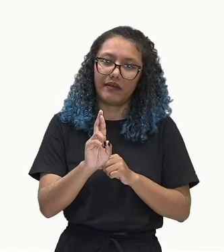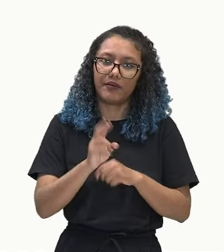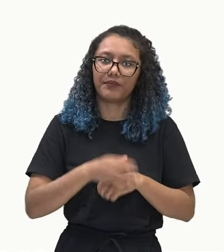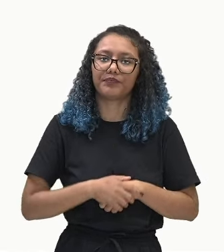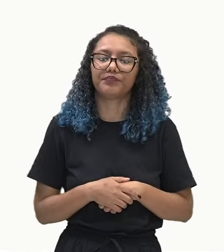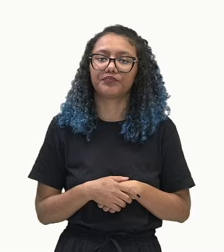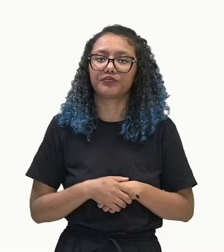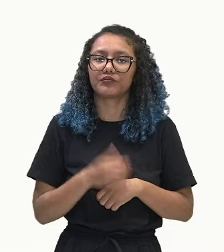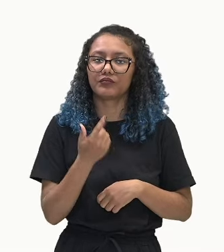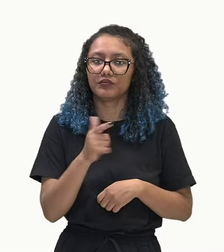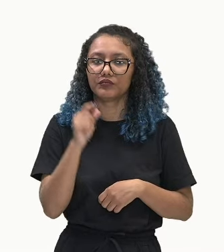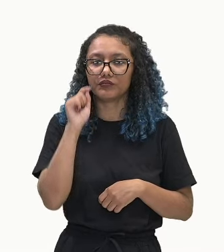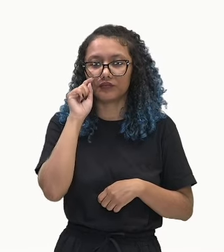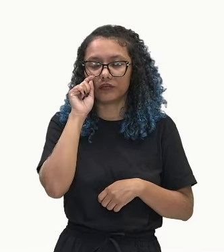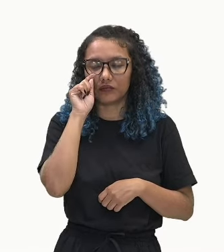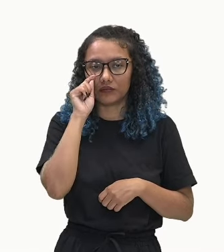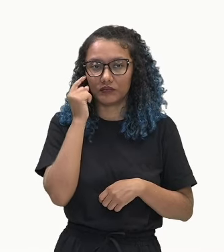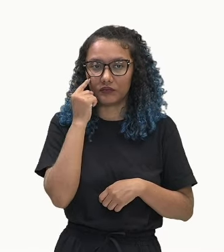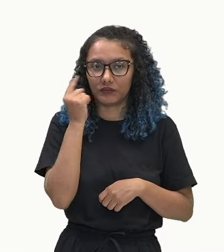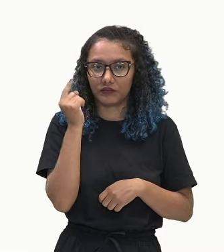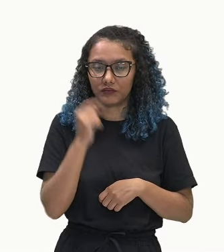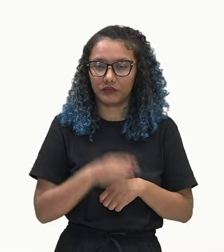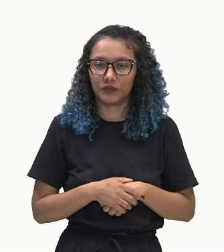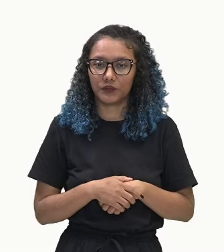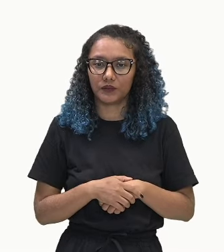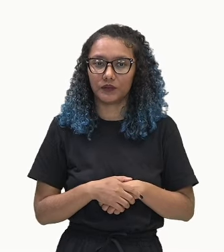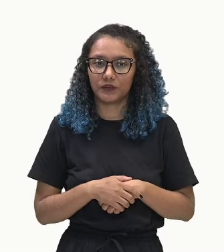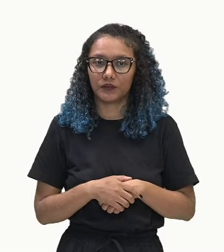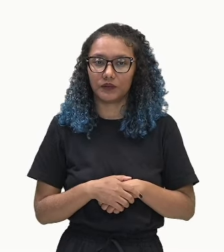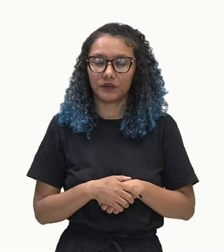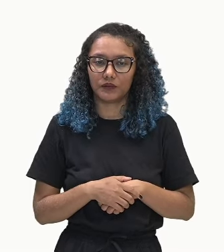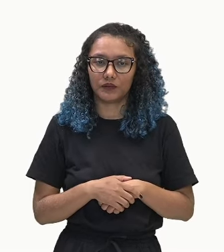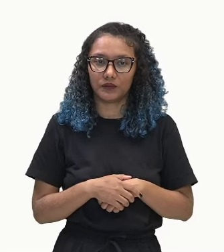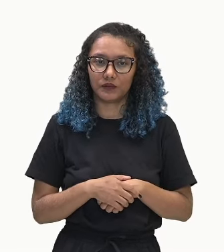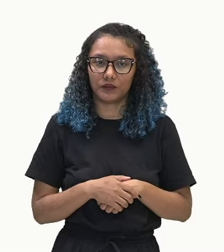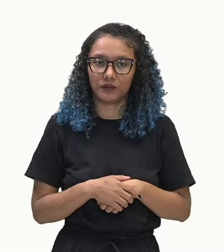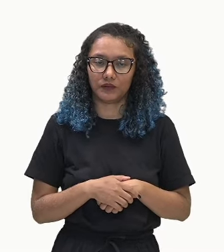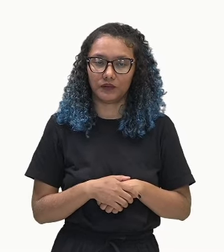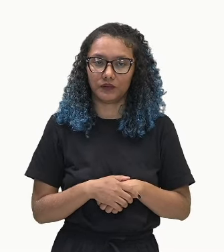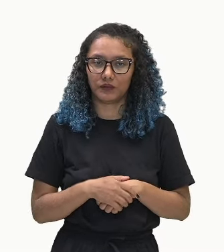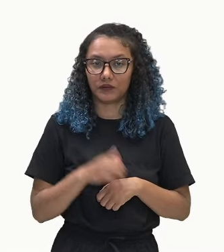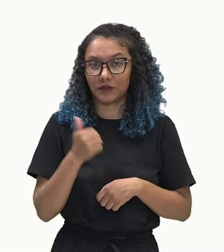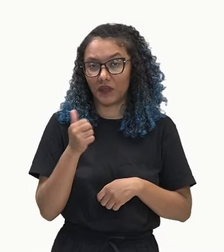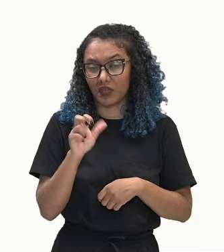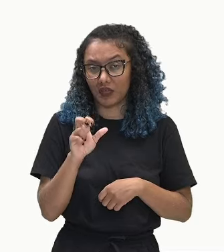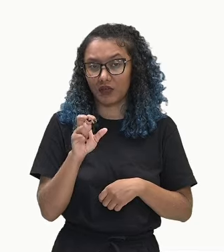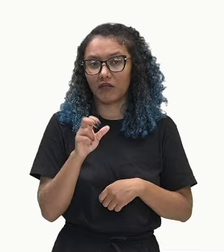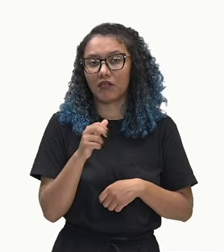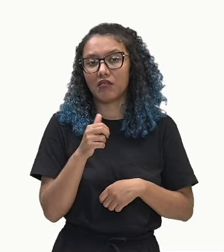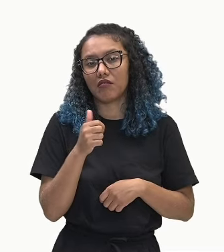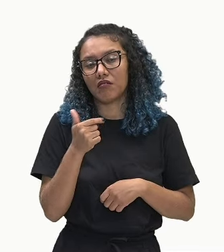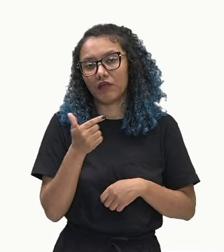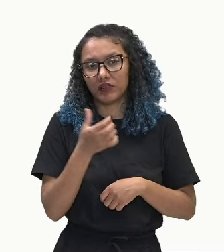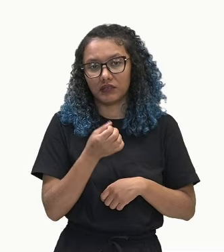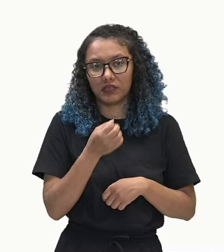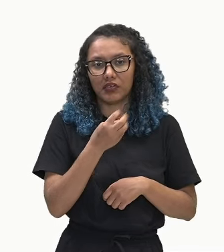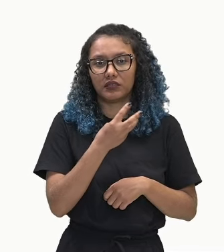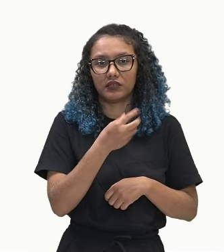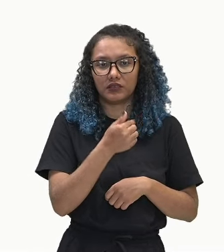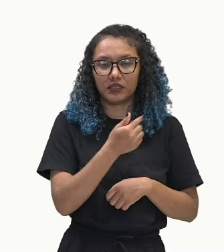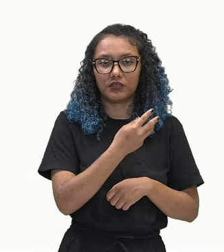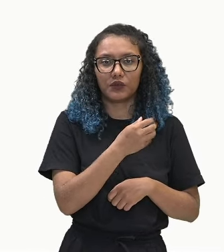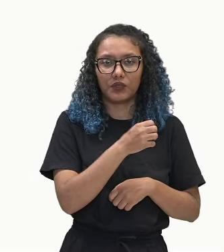Vamos ver outro exemplo. Temos aqui essa outra progressão. 15, 26, 37, 48 e